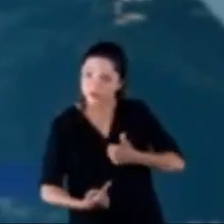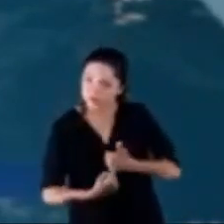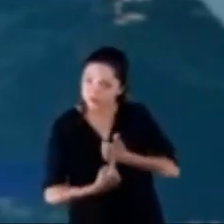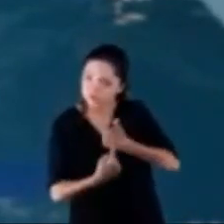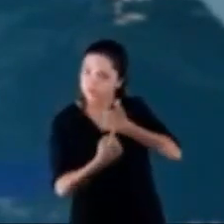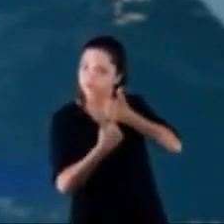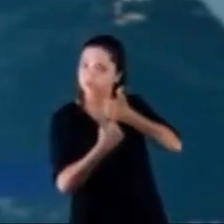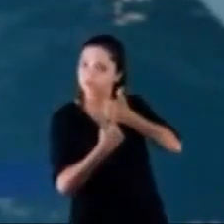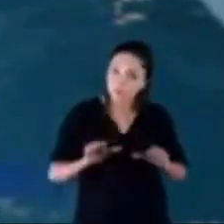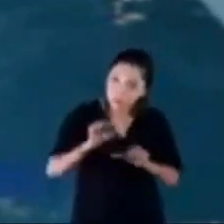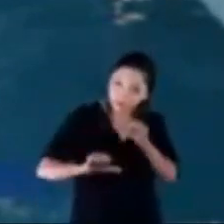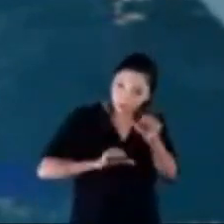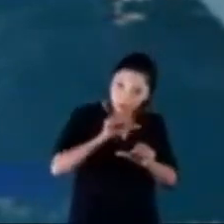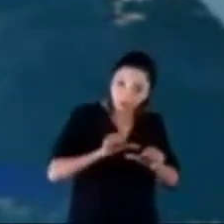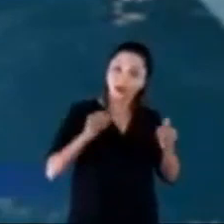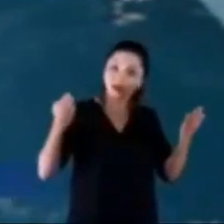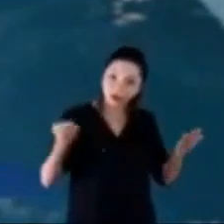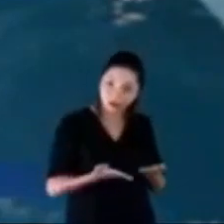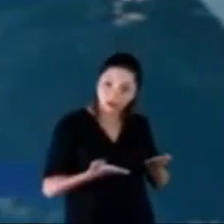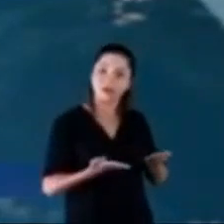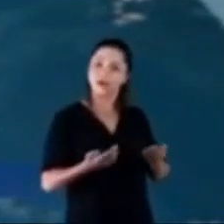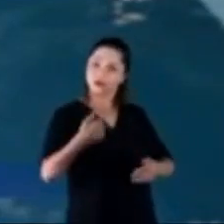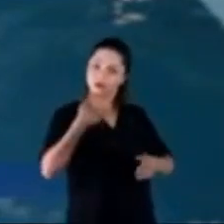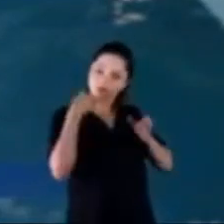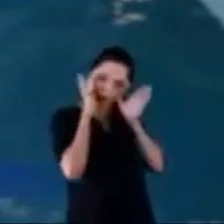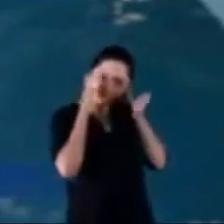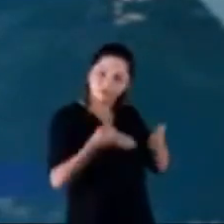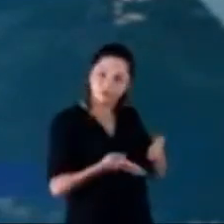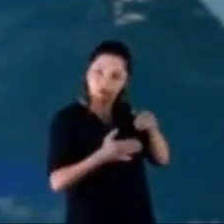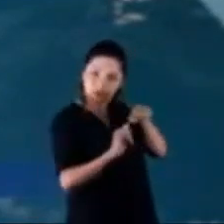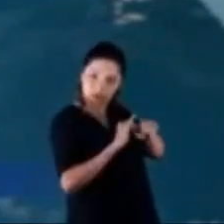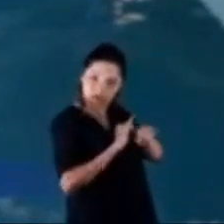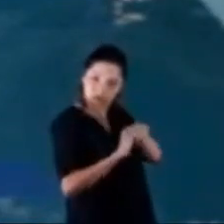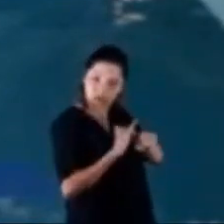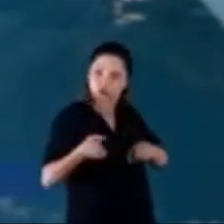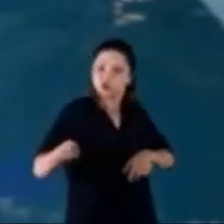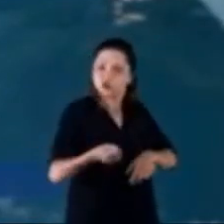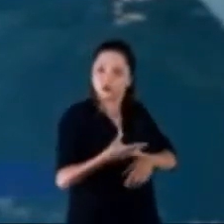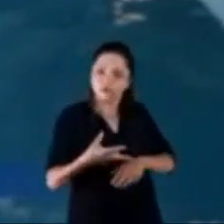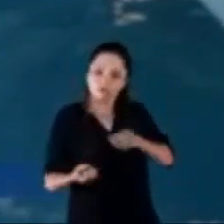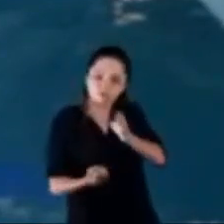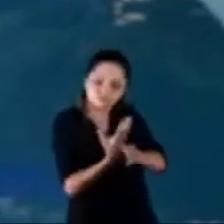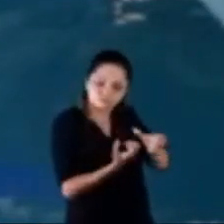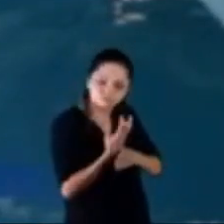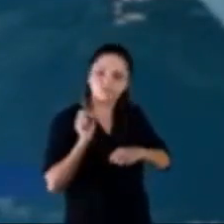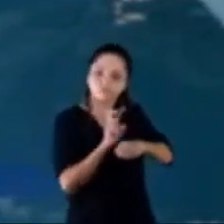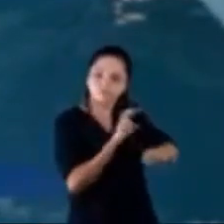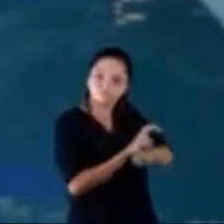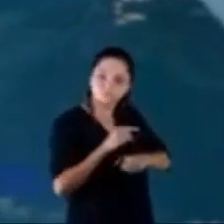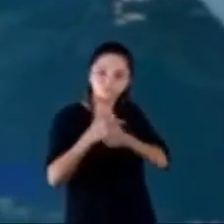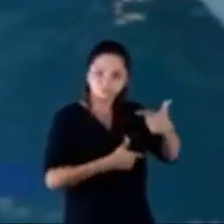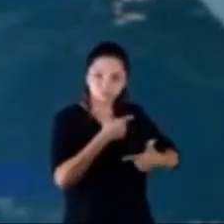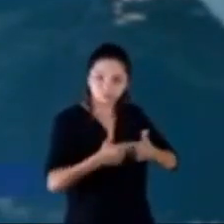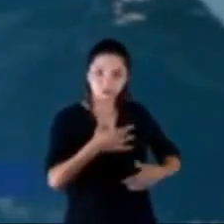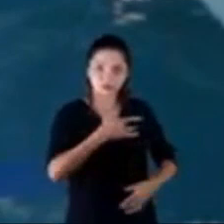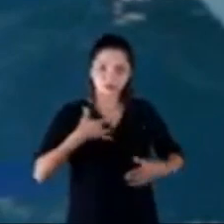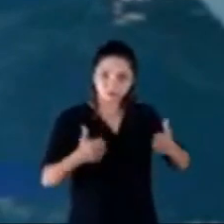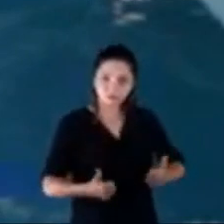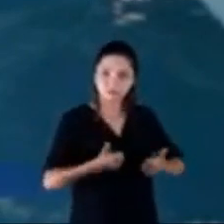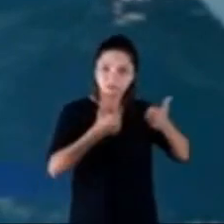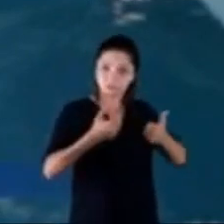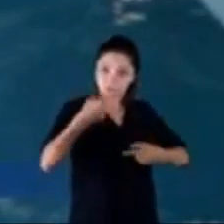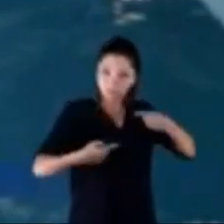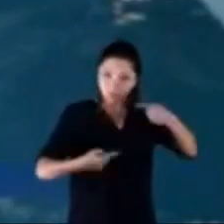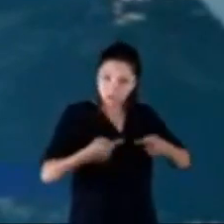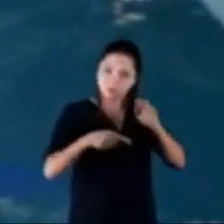acompanhe nas redes sociais. A mudança é agora. Minha prioridade é trazer novas medidas para a geração de empregos. Resgatar a saúde e